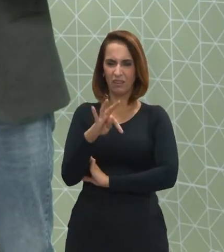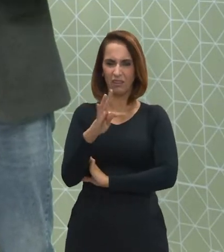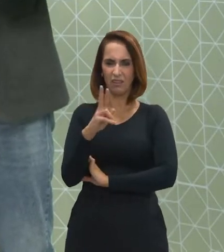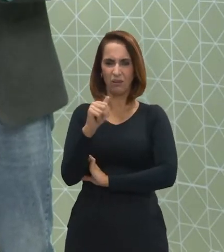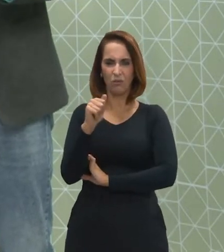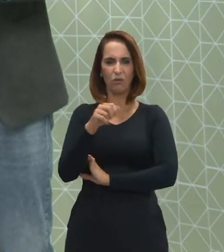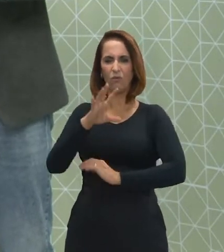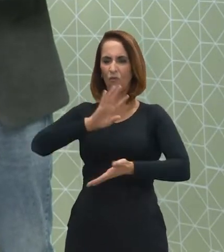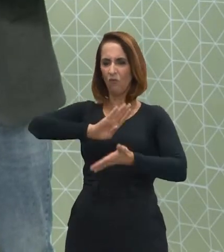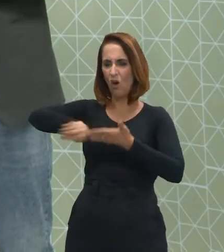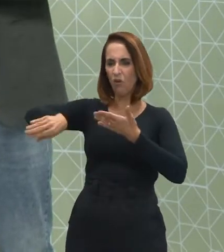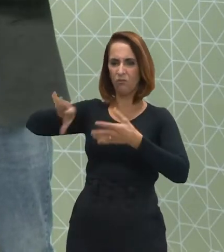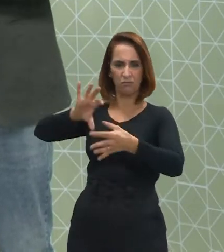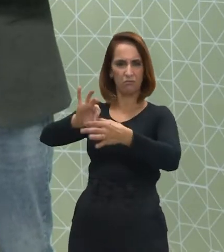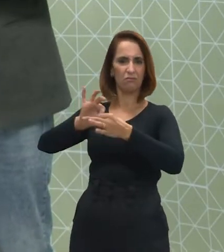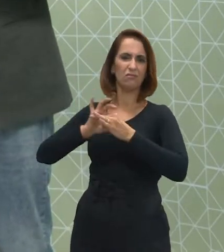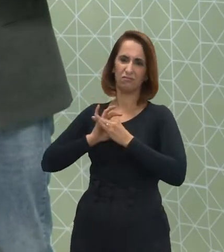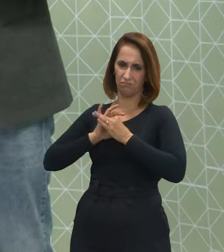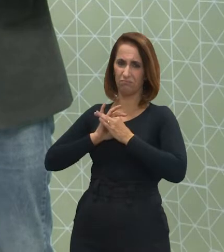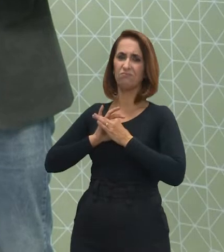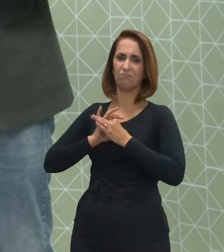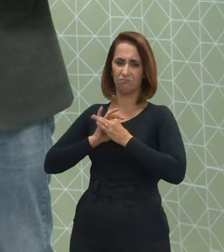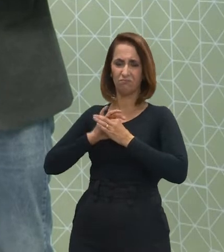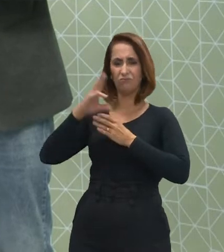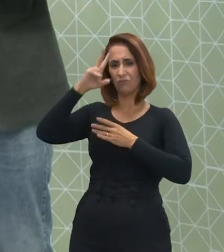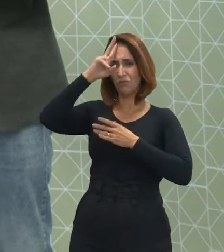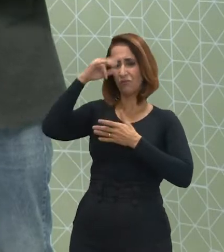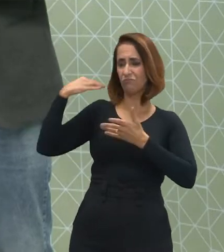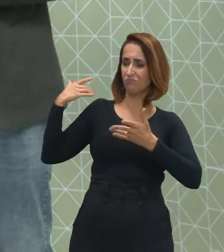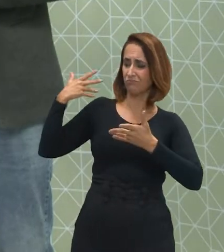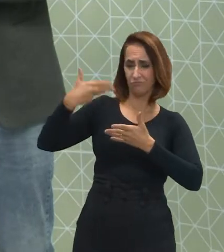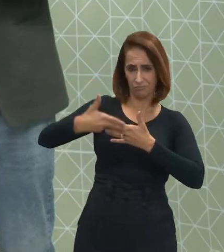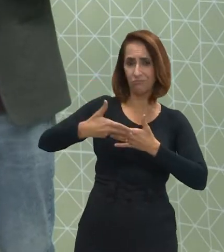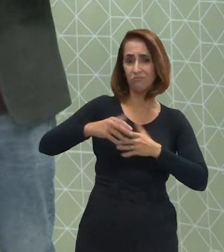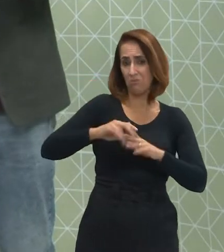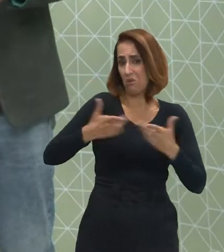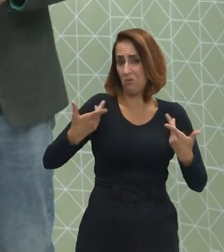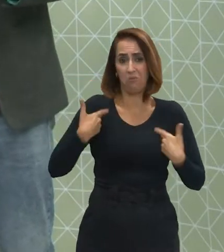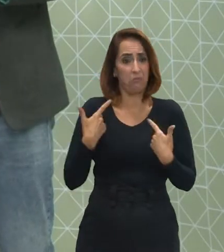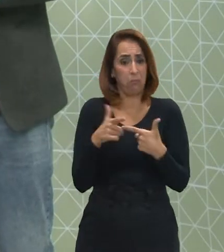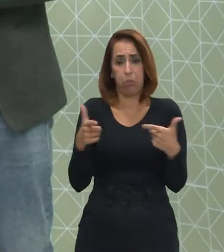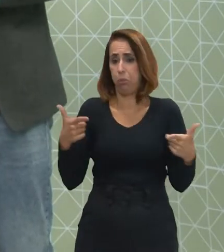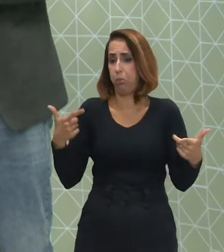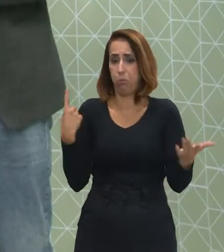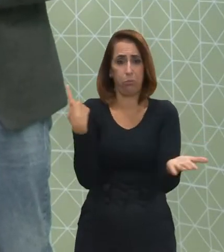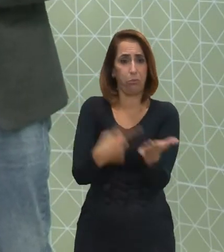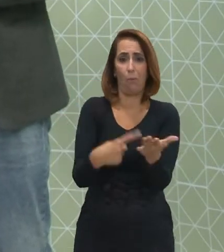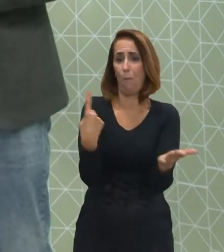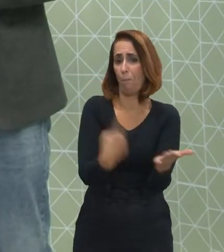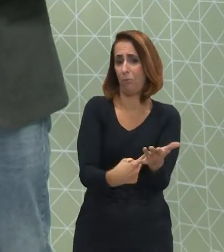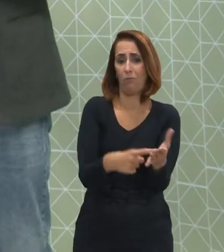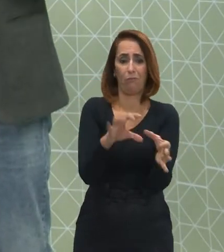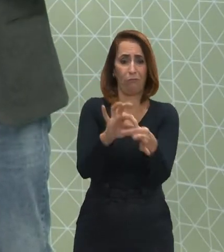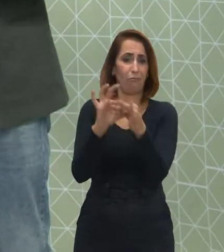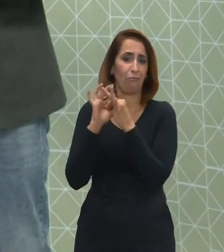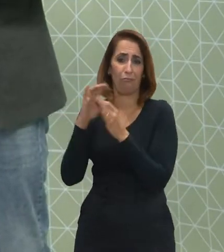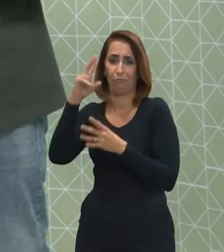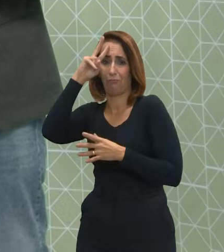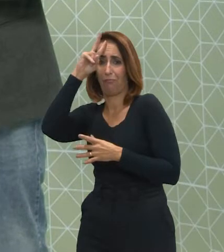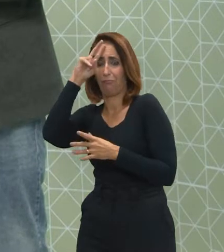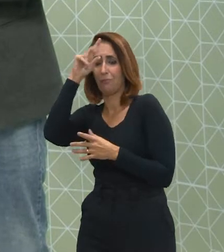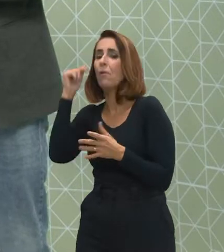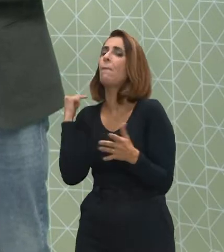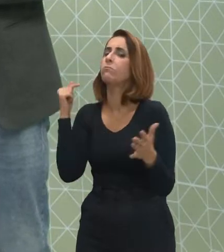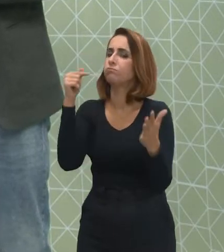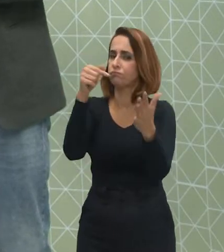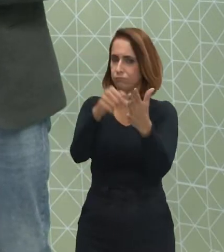fora do contexto histórico. Algo que está fora do contexto histórico. Isso também já é mais